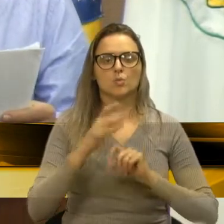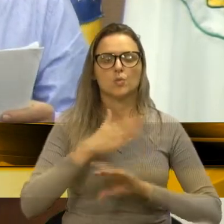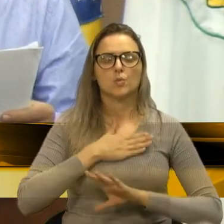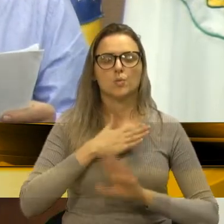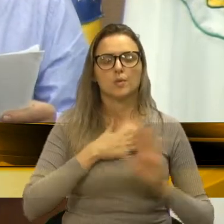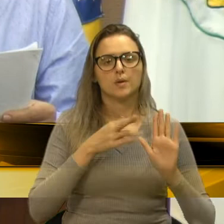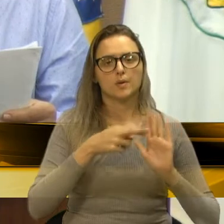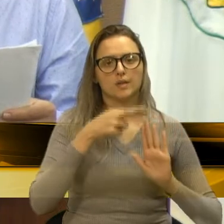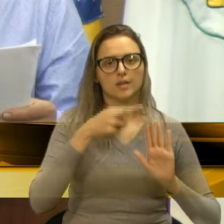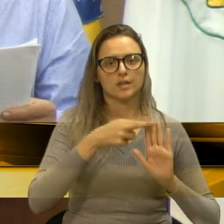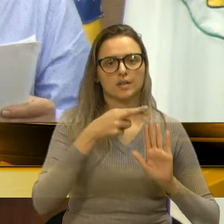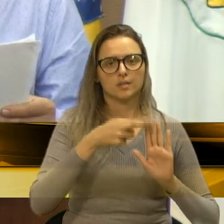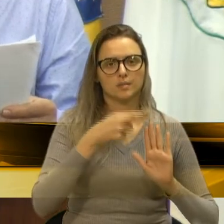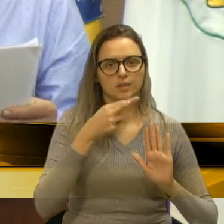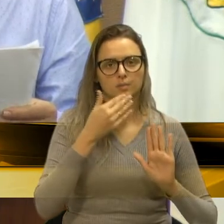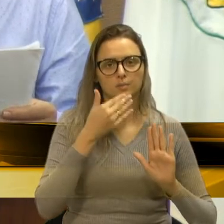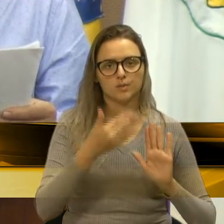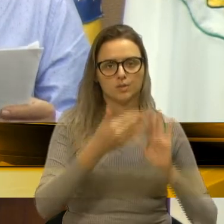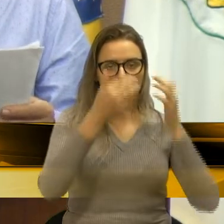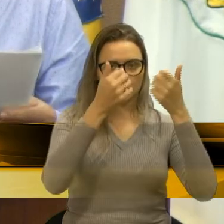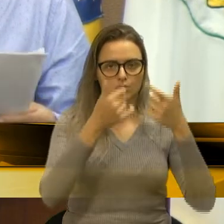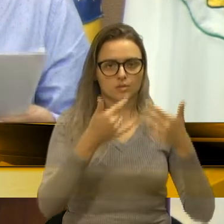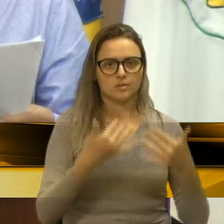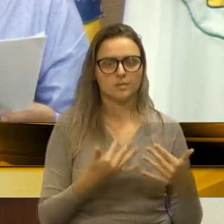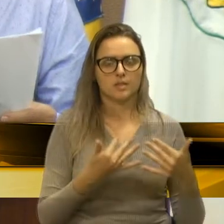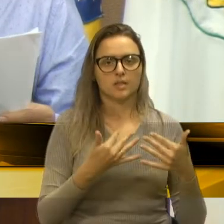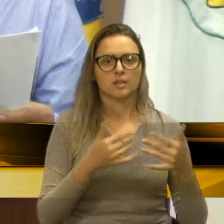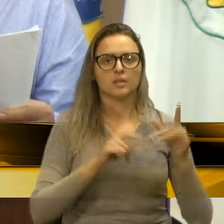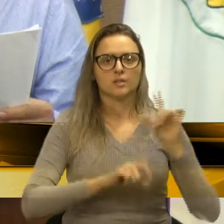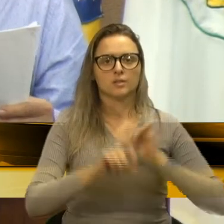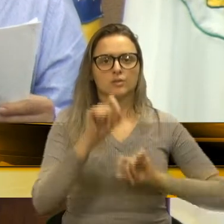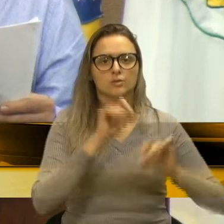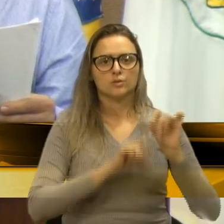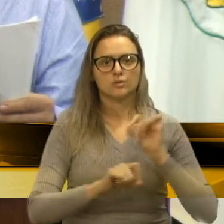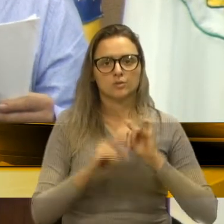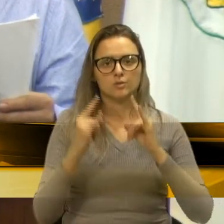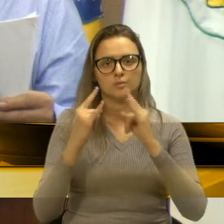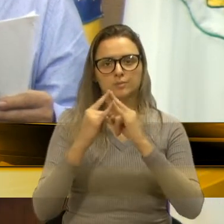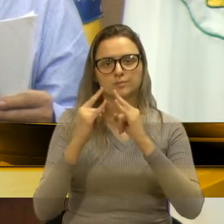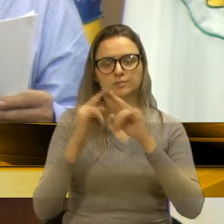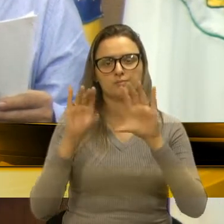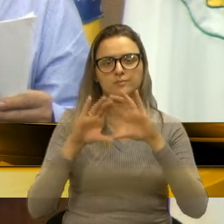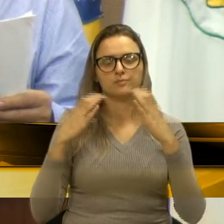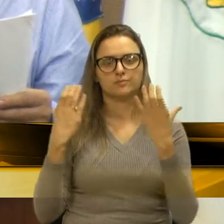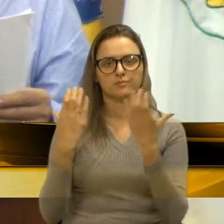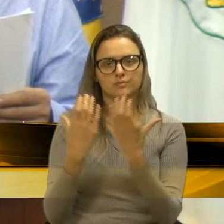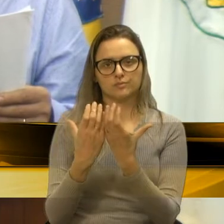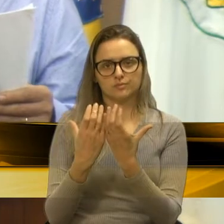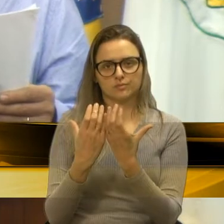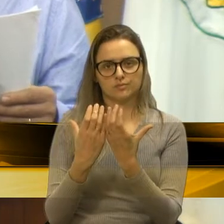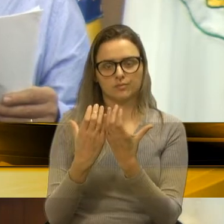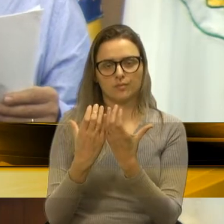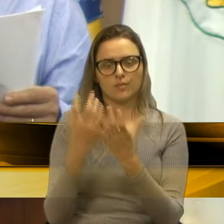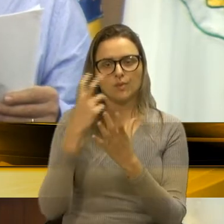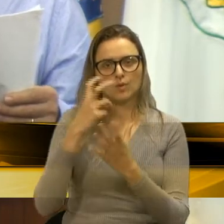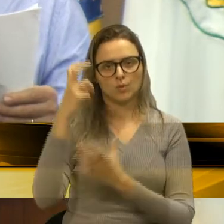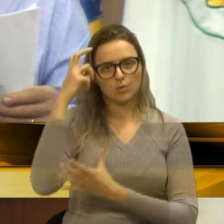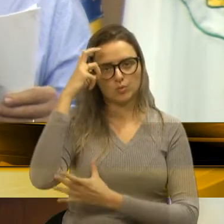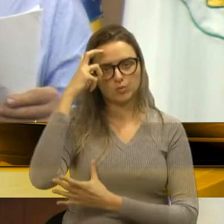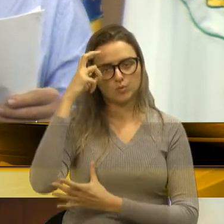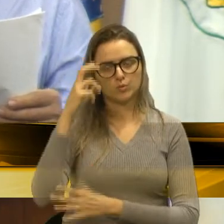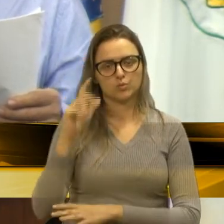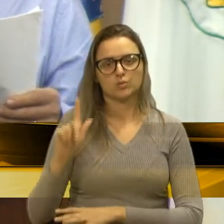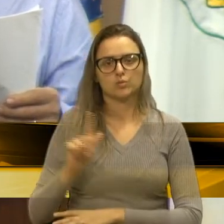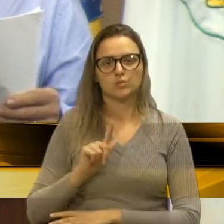pedido de informações referente ao Centro Comunitário e Cultural Galópolis,